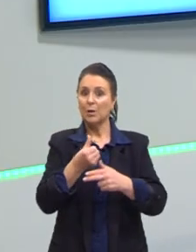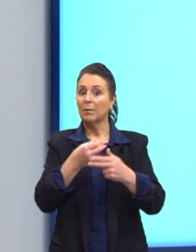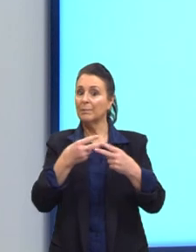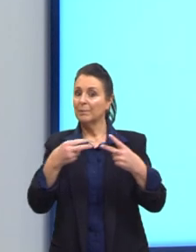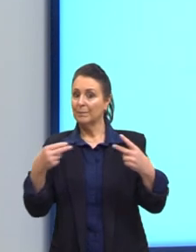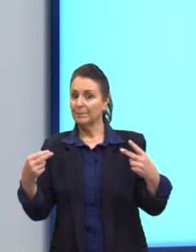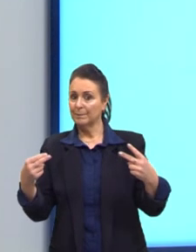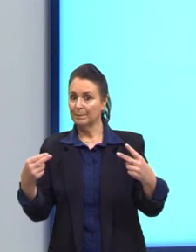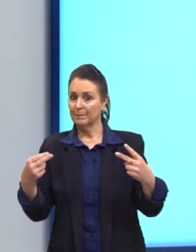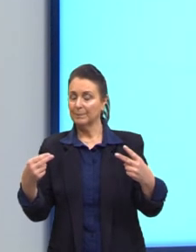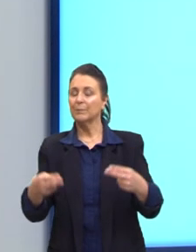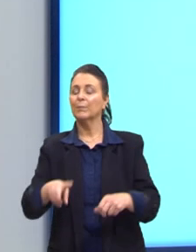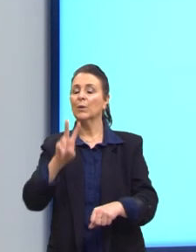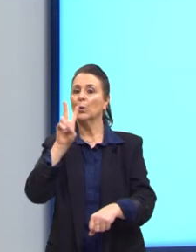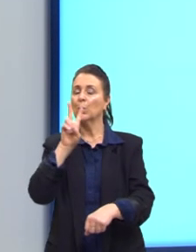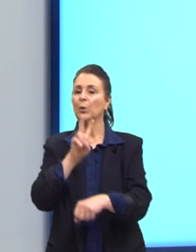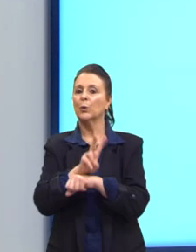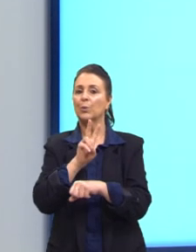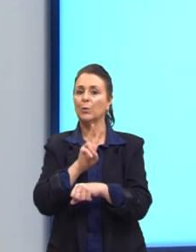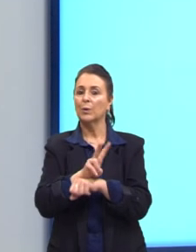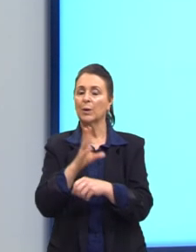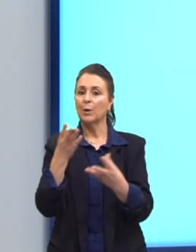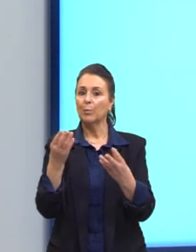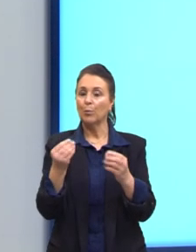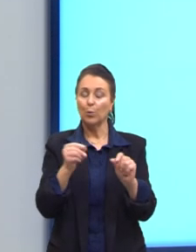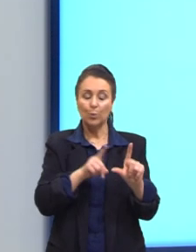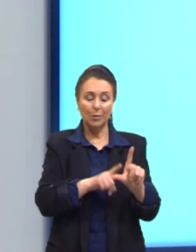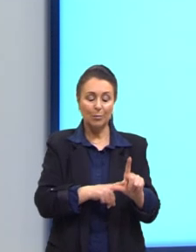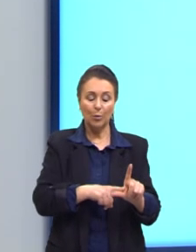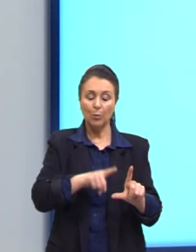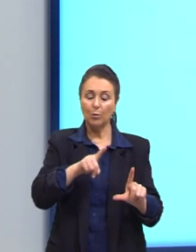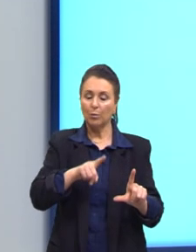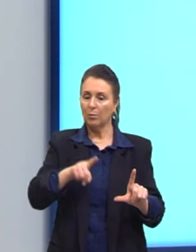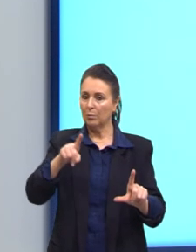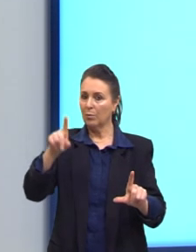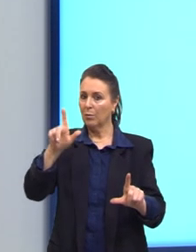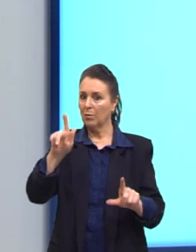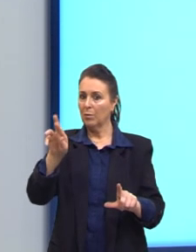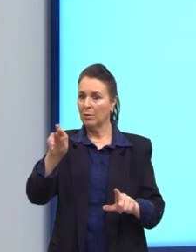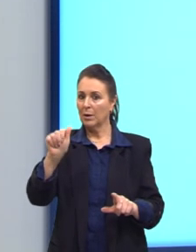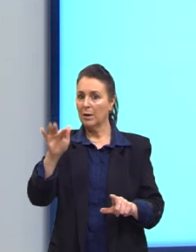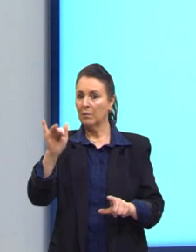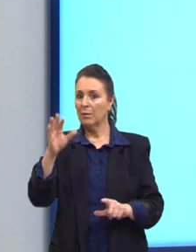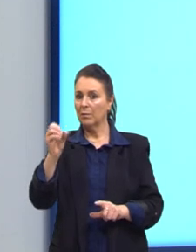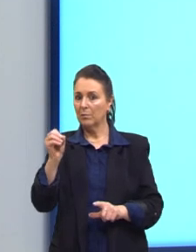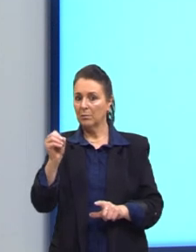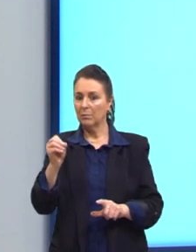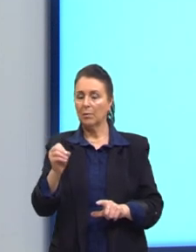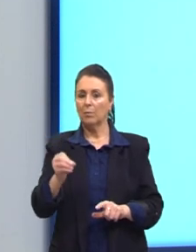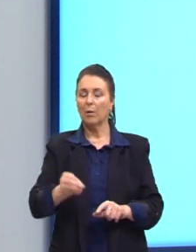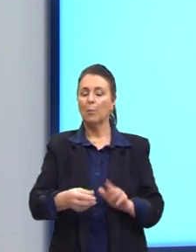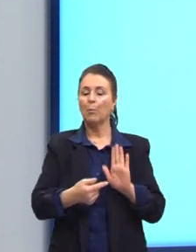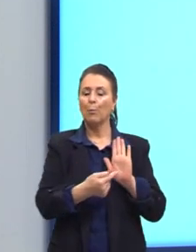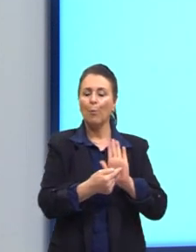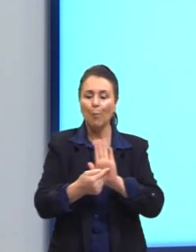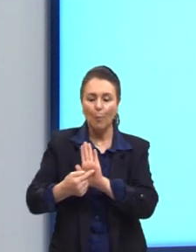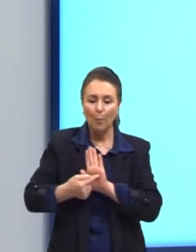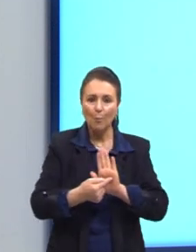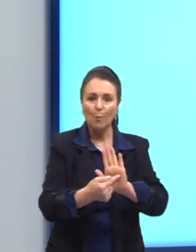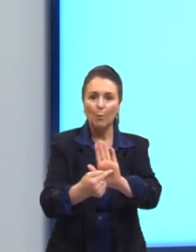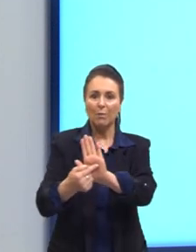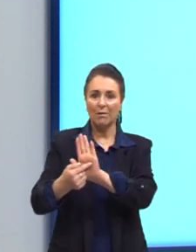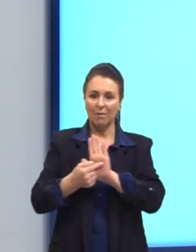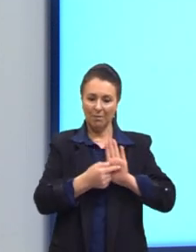redobre o cuidado com gráficos. Os gráficos aparecem muito em questões de